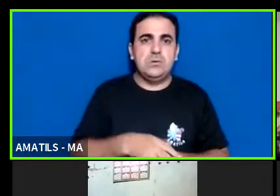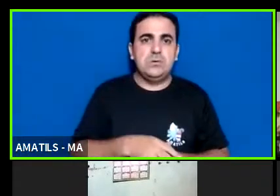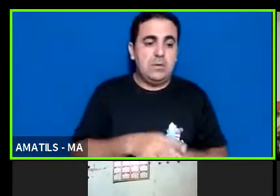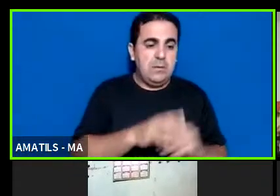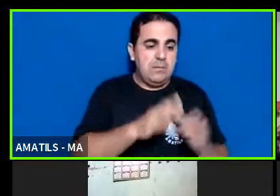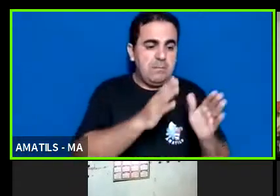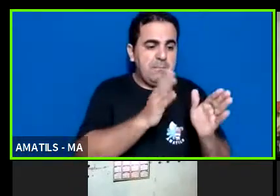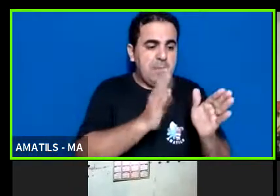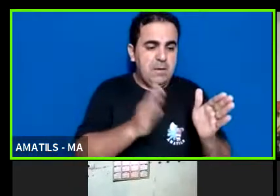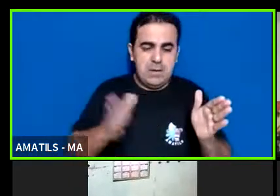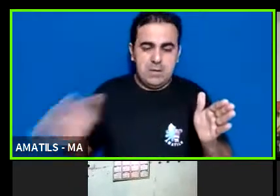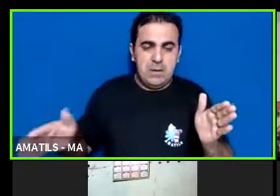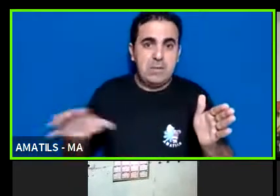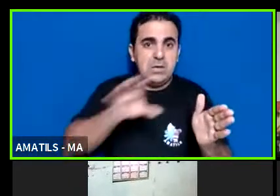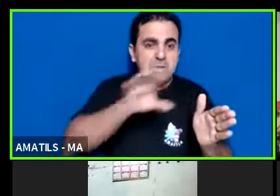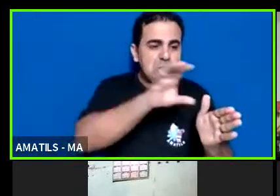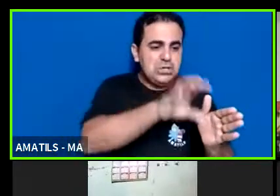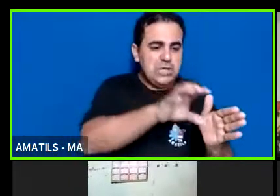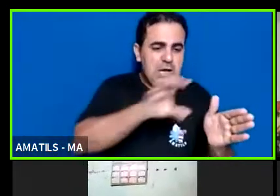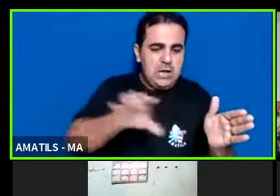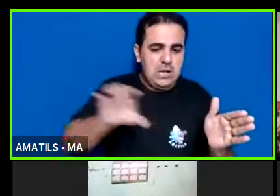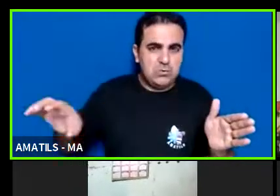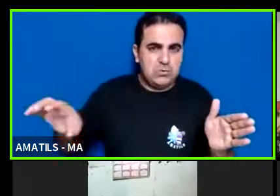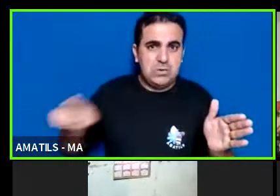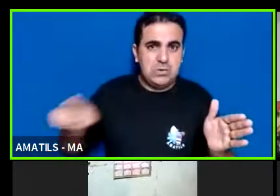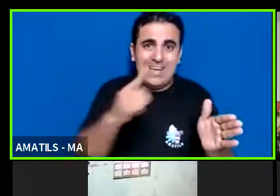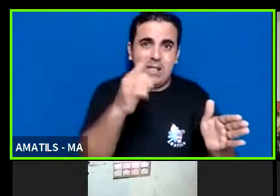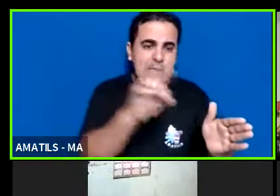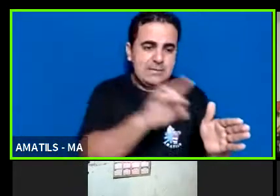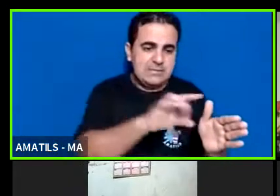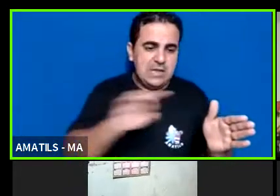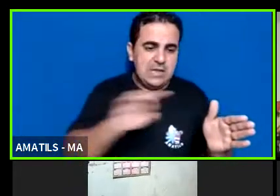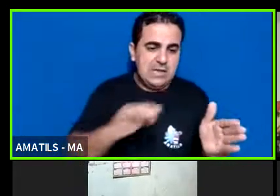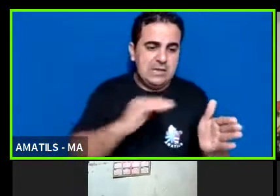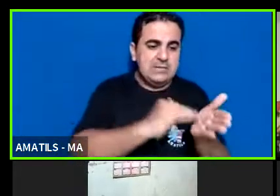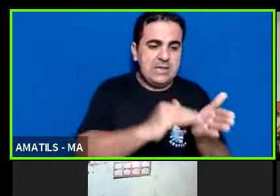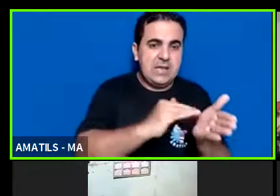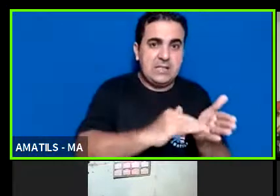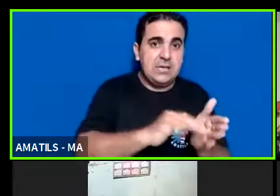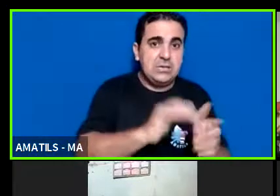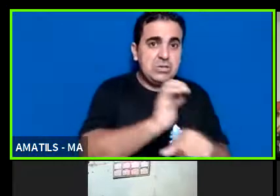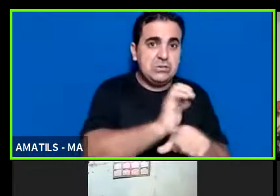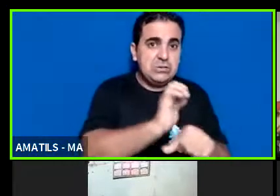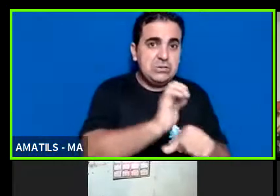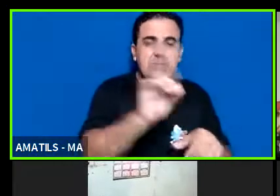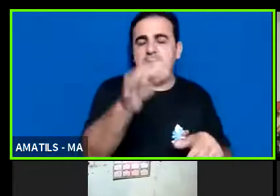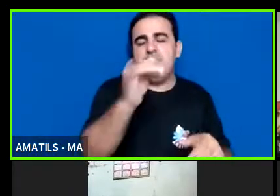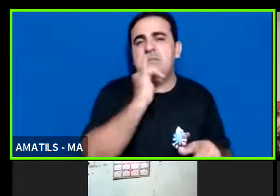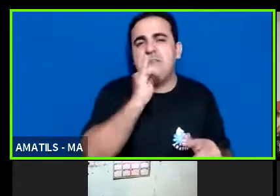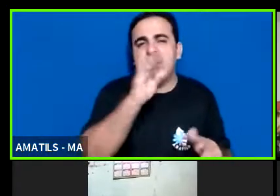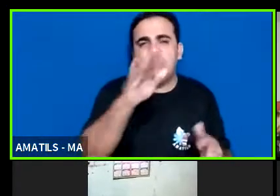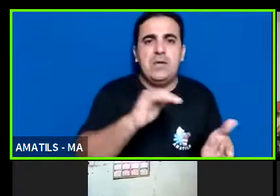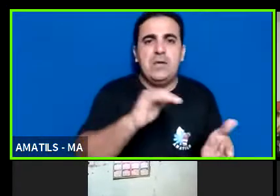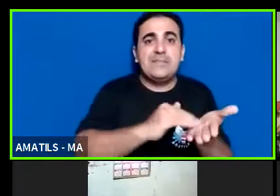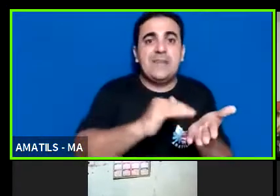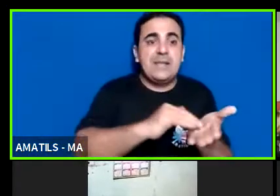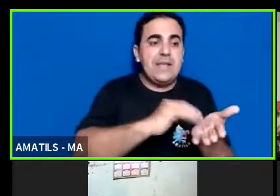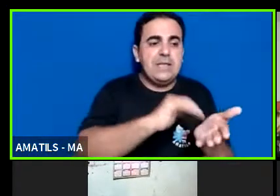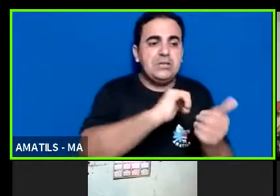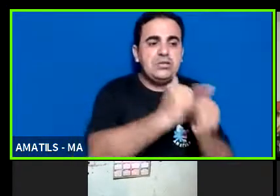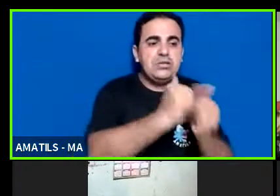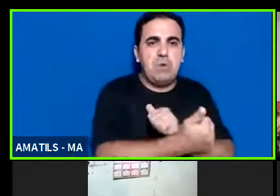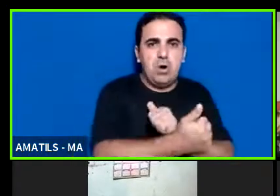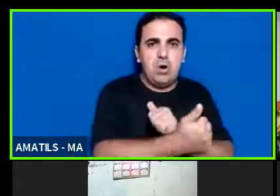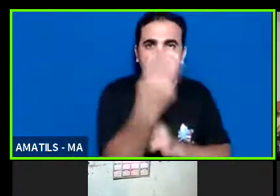desenvolvem cada uma das suas secretarias de governo vamos pegar por exemplo a Secretaria de Esporte do Maranhão a sua PELOA o que é